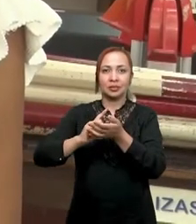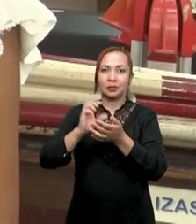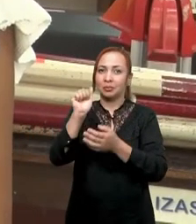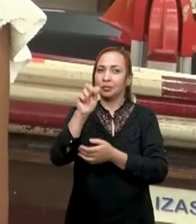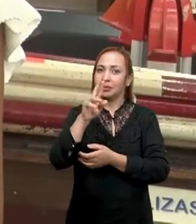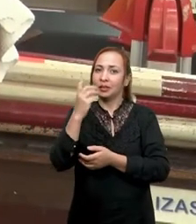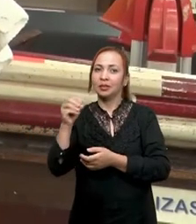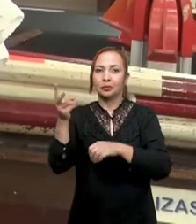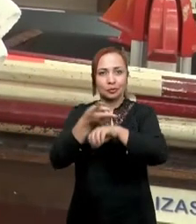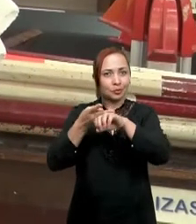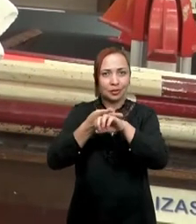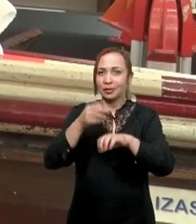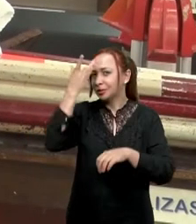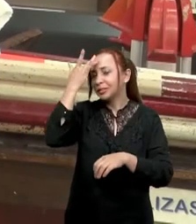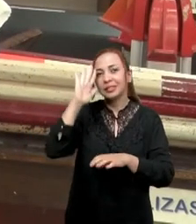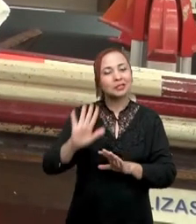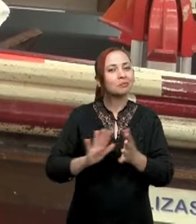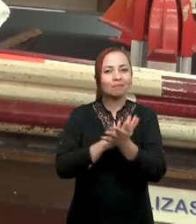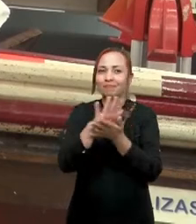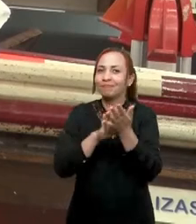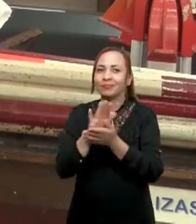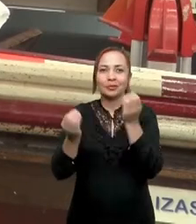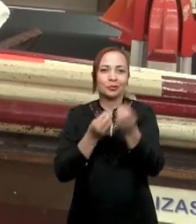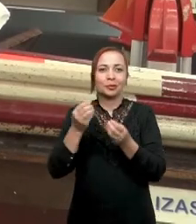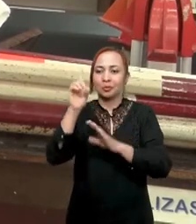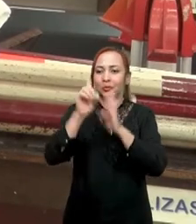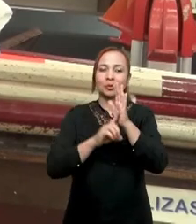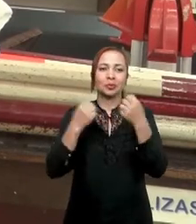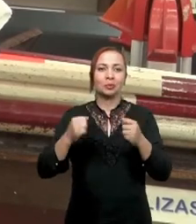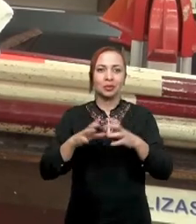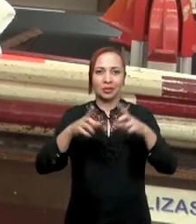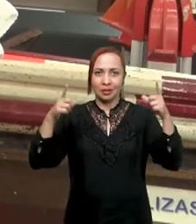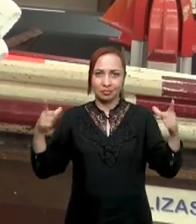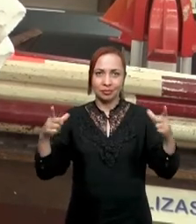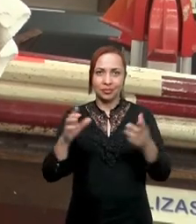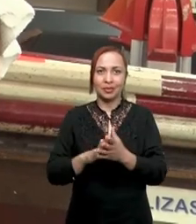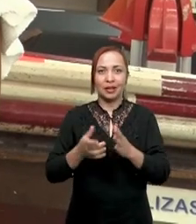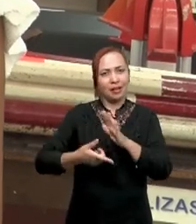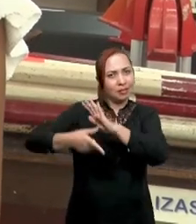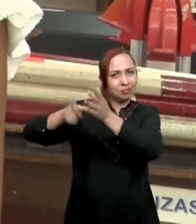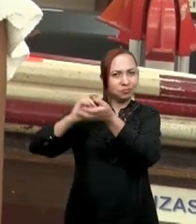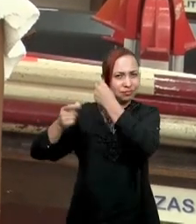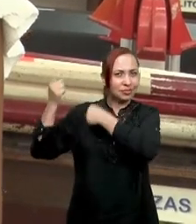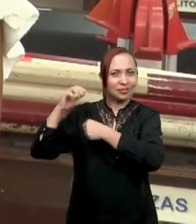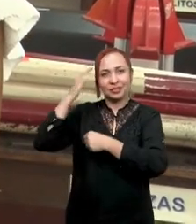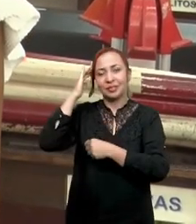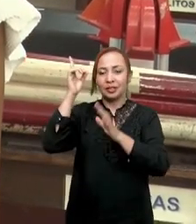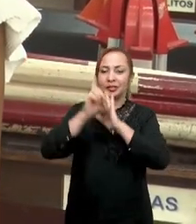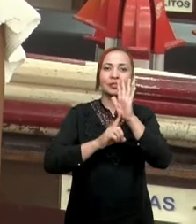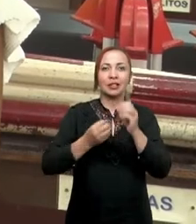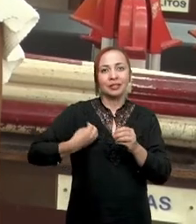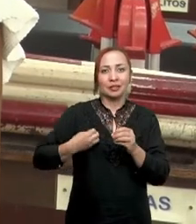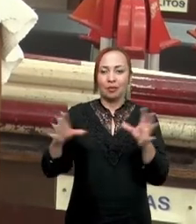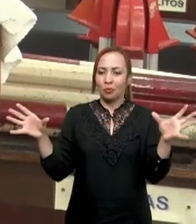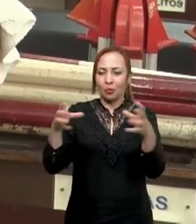Verde, eu não tinha noção de como a atuação do Direito podia ser ampla, sabe? Antigamente, eu entendia que a atuação do Direito